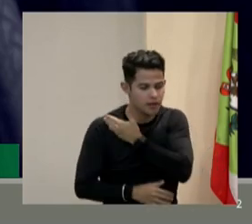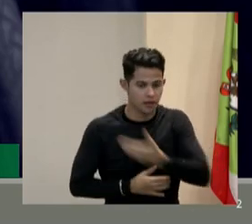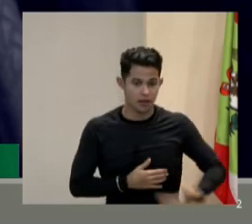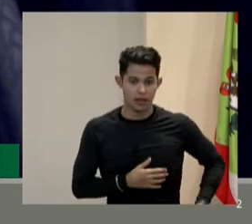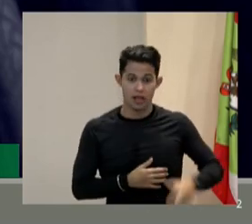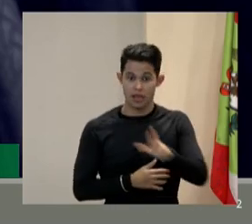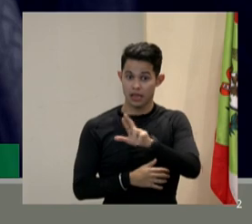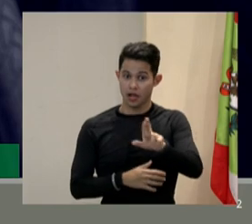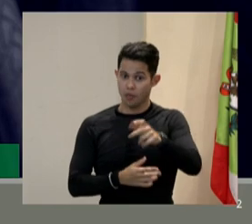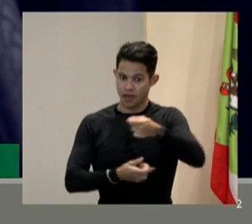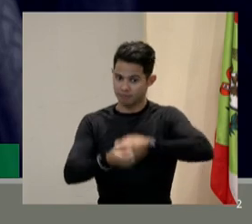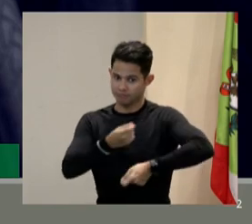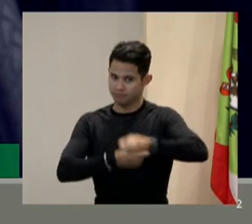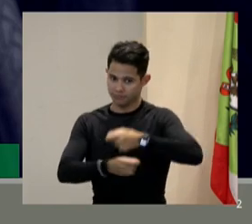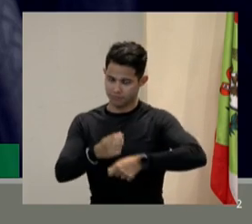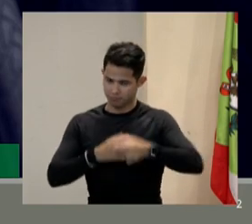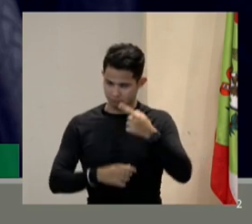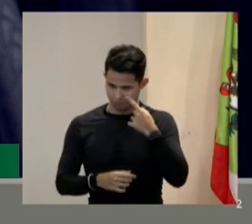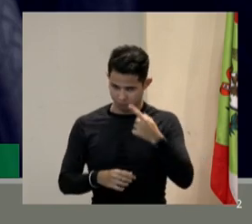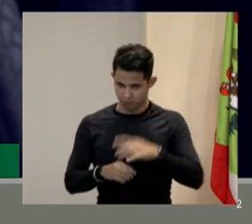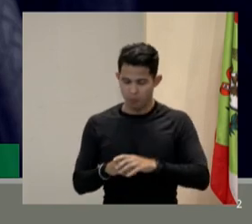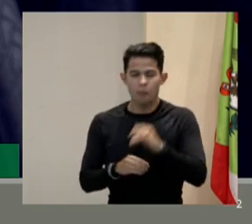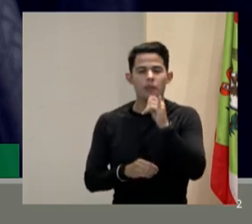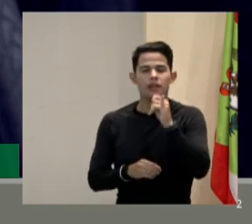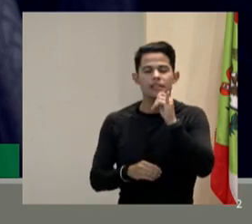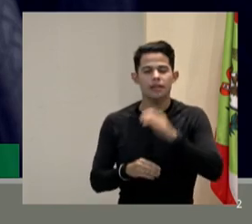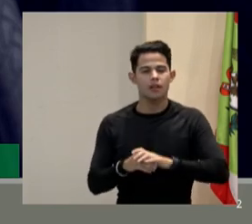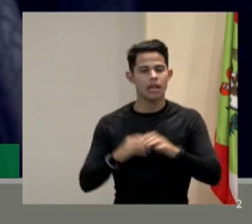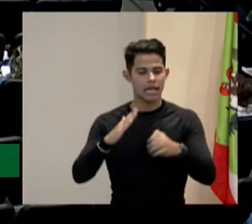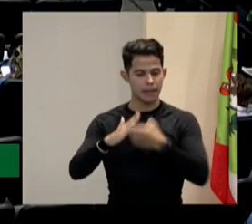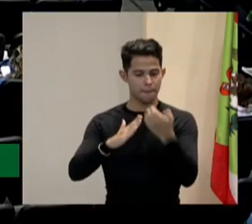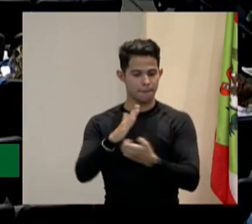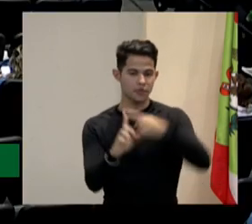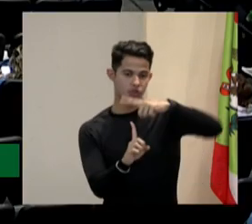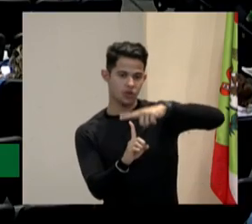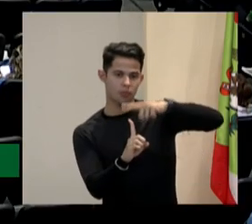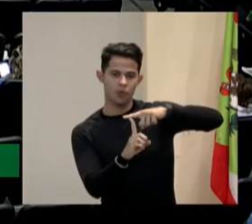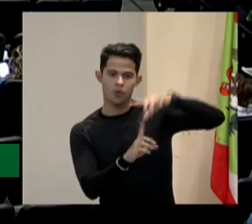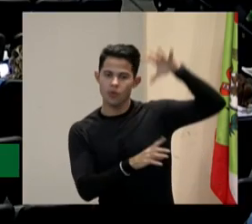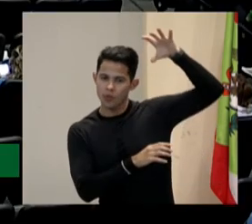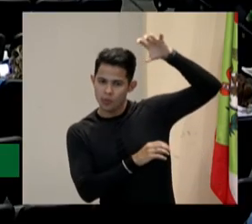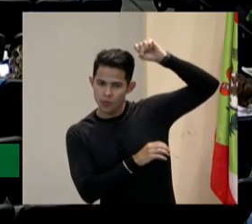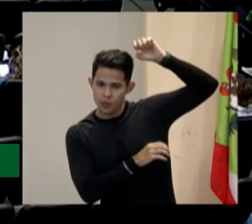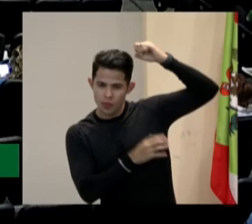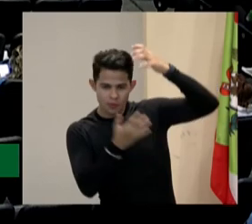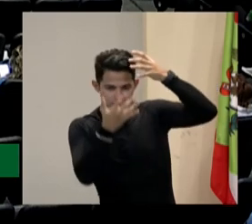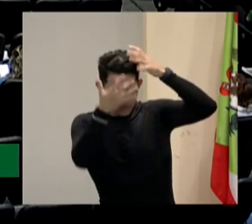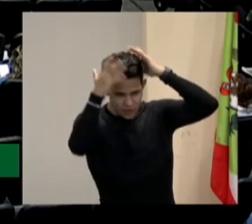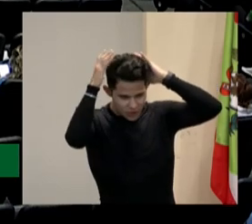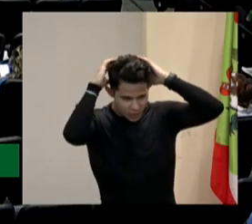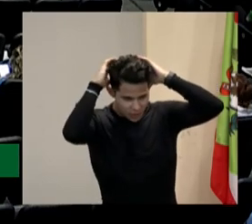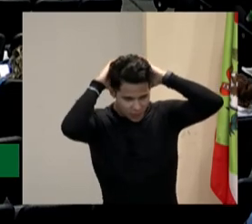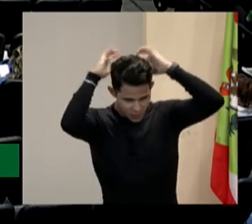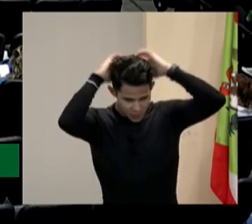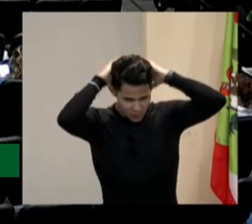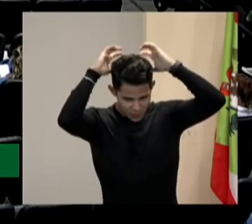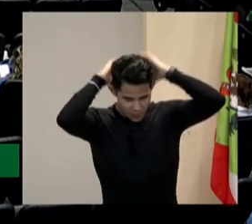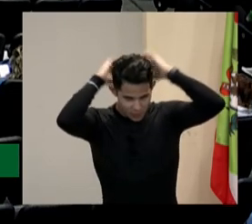vocês imaginam assim, vocês têm uma indústria de shampoo. E nessa indústria, você contrata só loiro do cabelo liso.